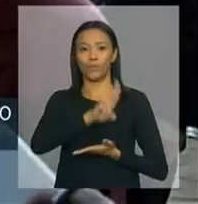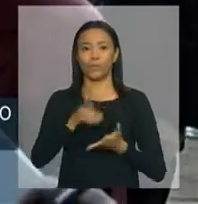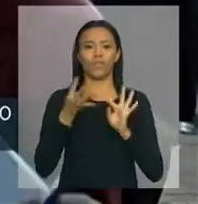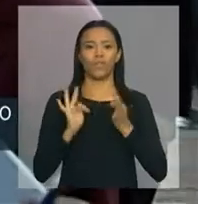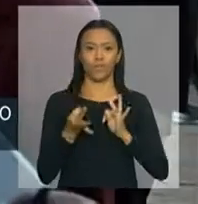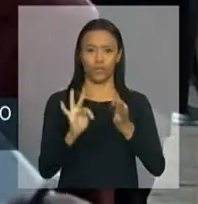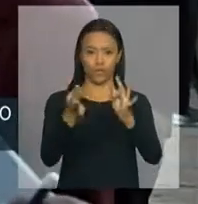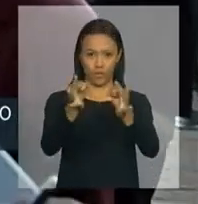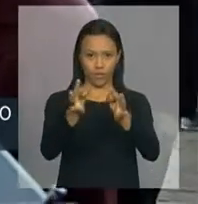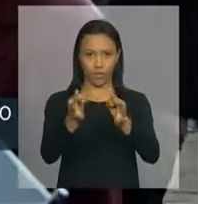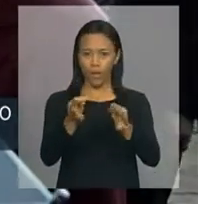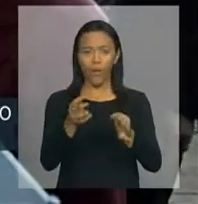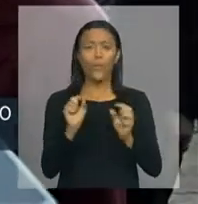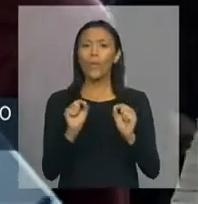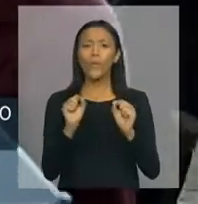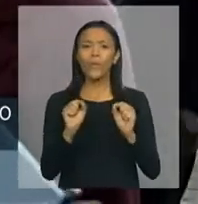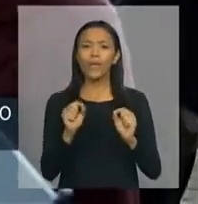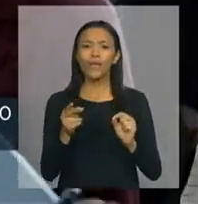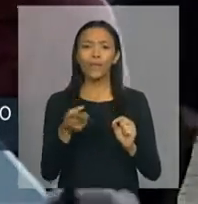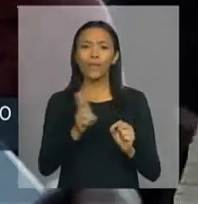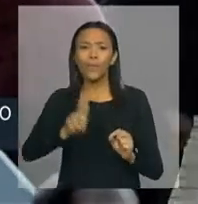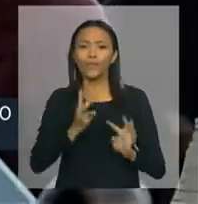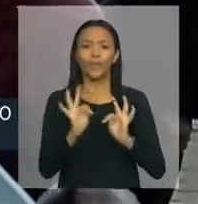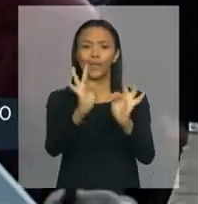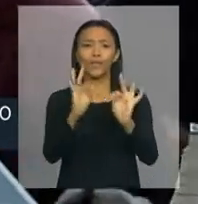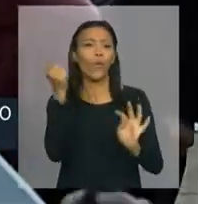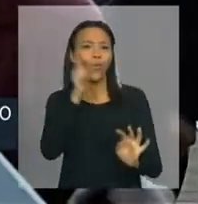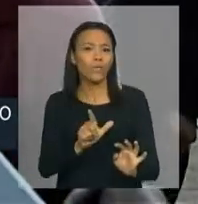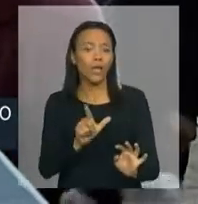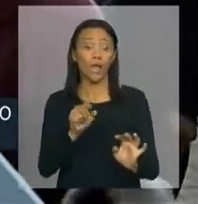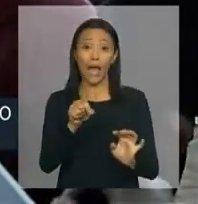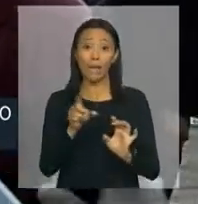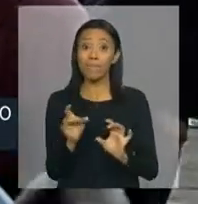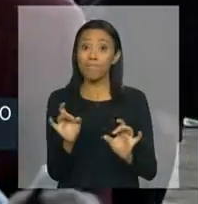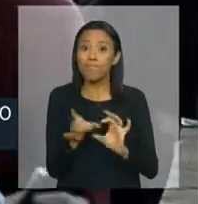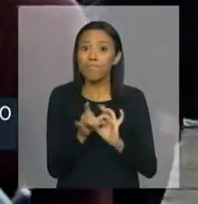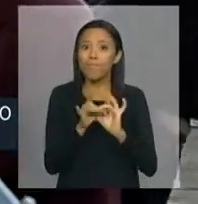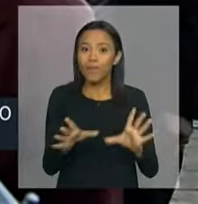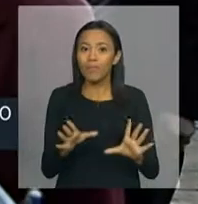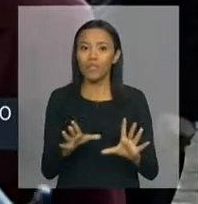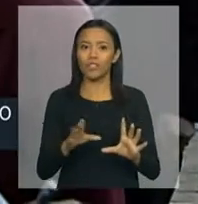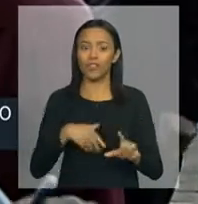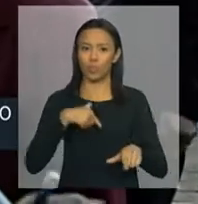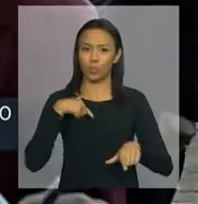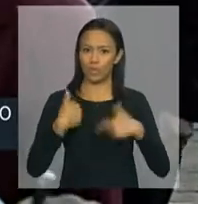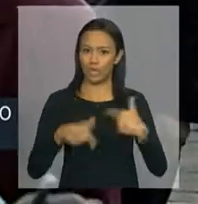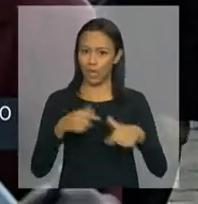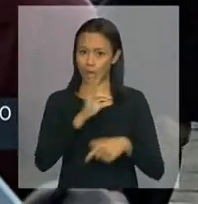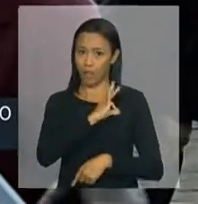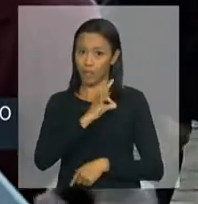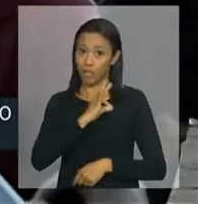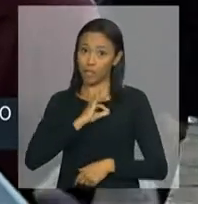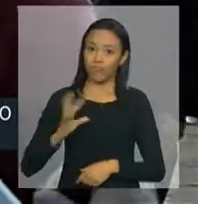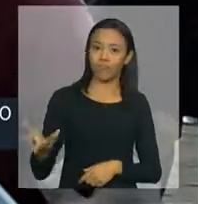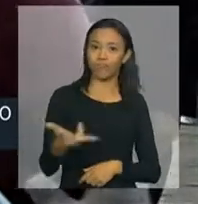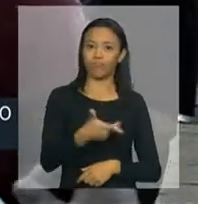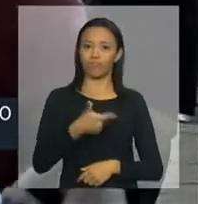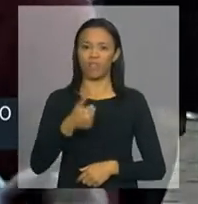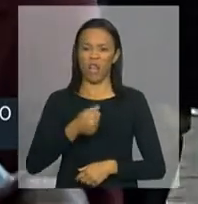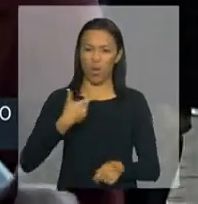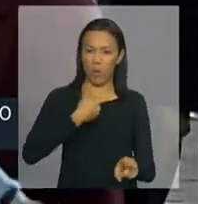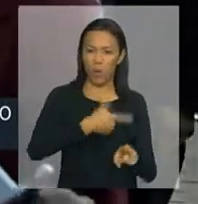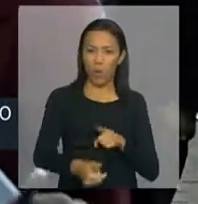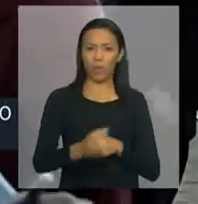que a tecnologia faz? Ela permite uma ação mais eficiente da polícia no combate ao crime organizado, no